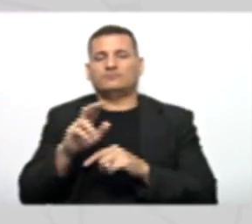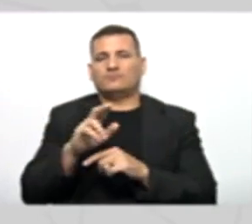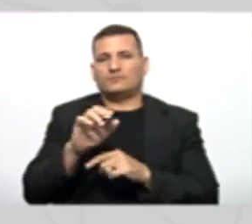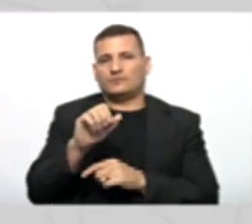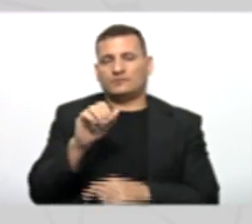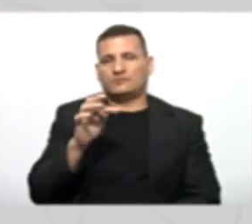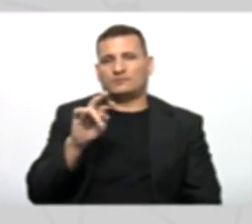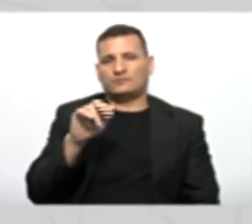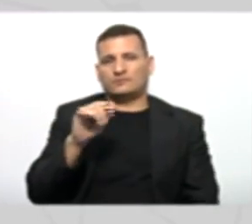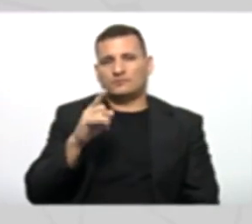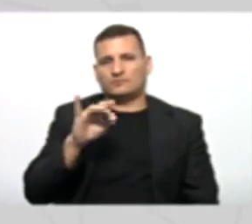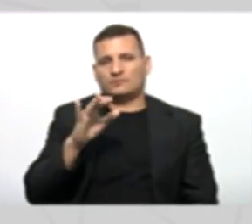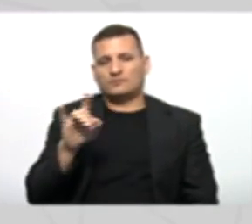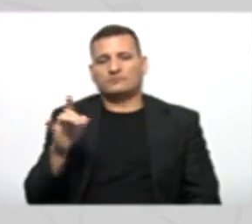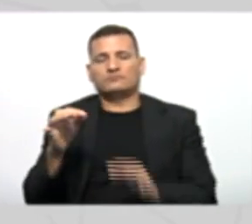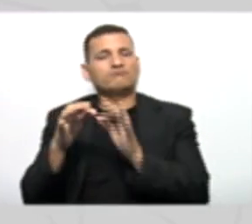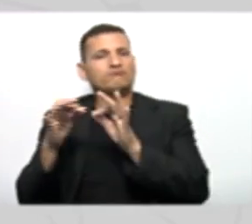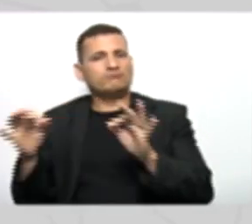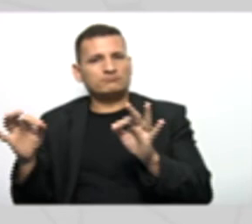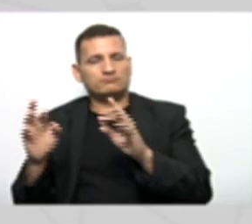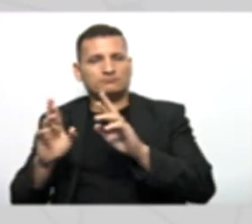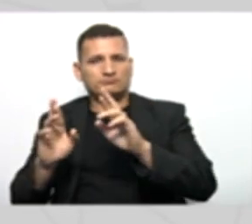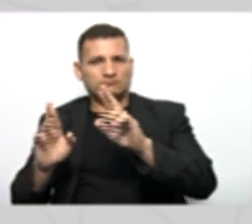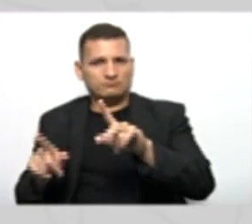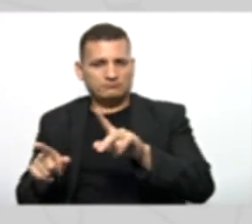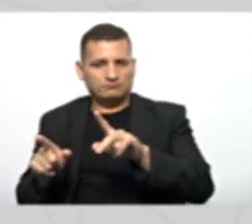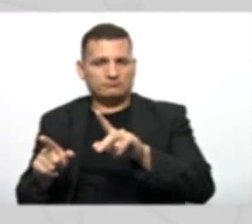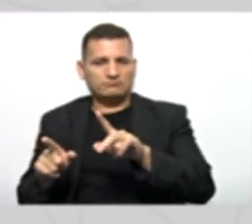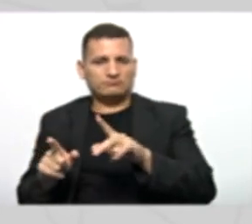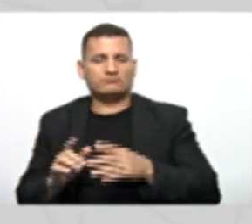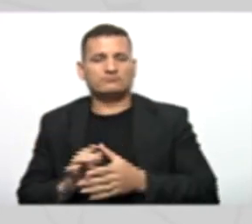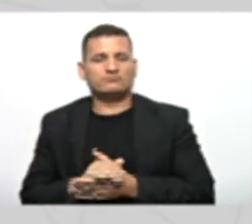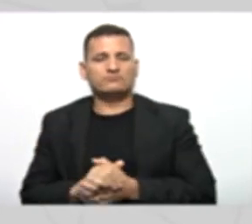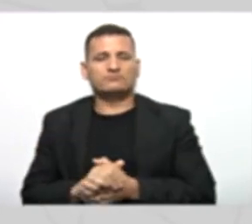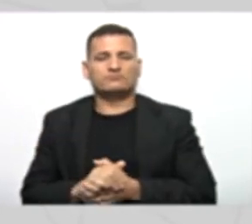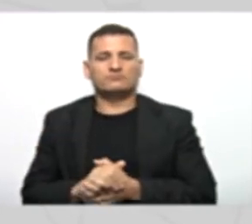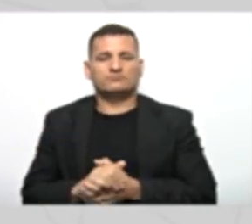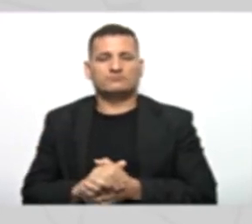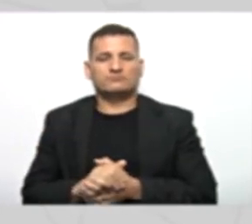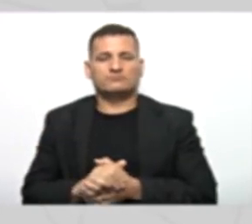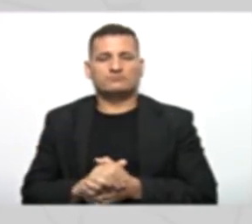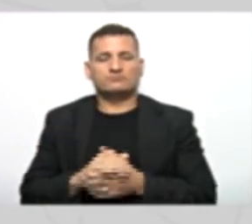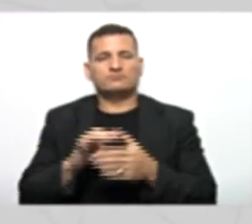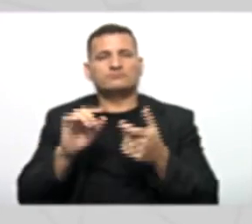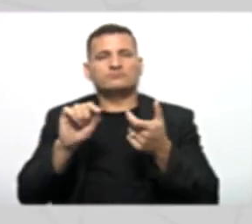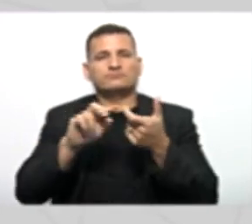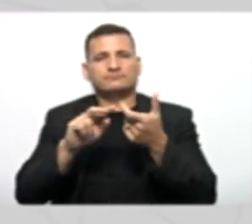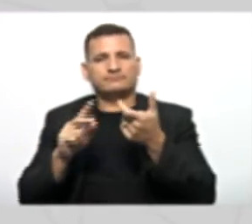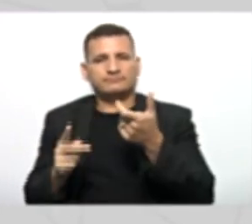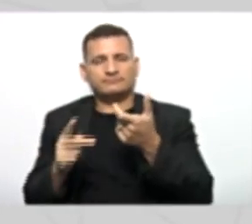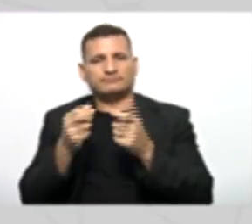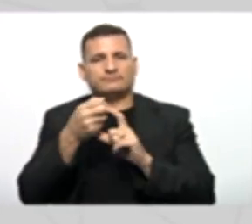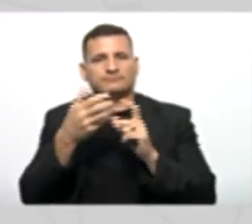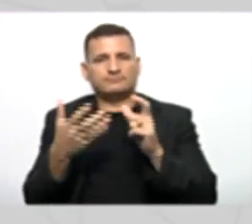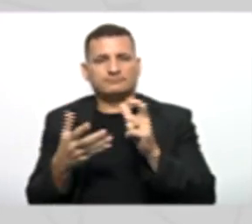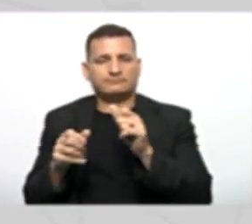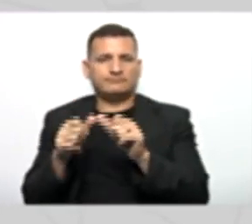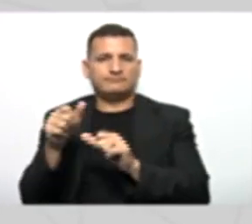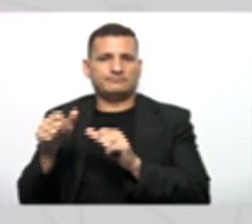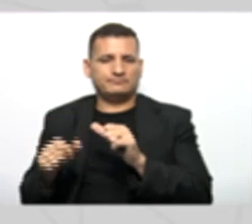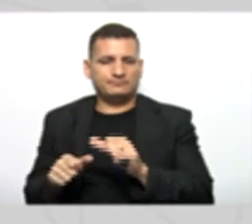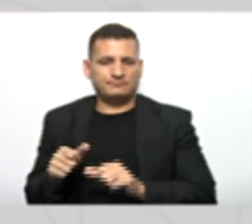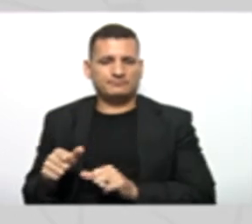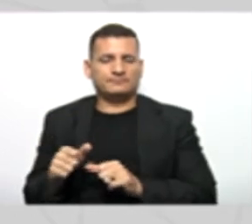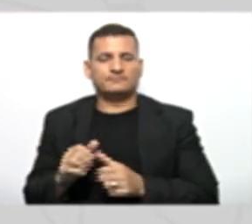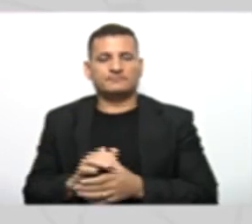atributo Tradição Beleza Aplicando o conceito De polimorfismo Então complementando Esse código aqui Pessoal O que vocês